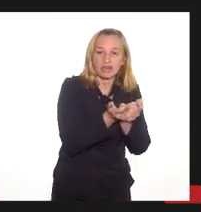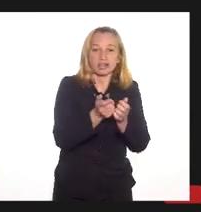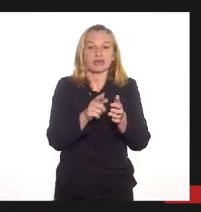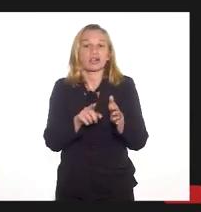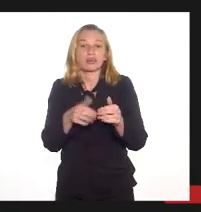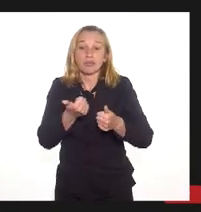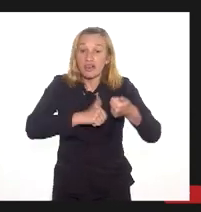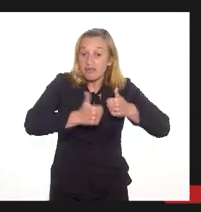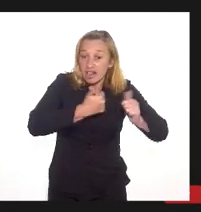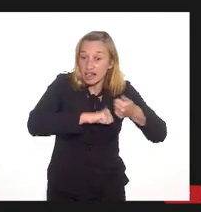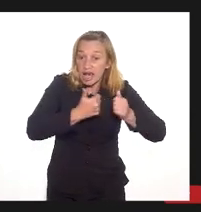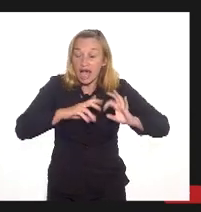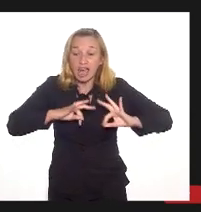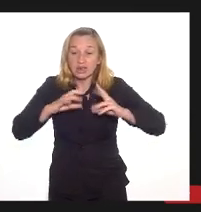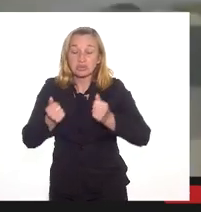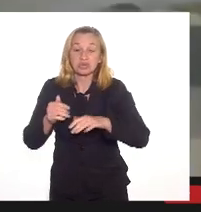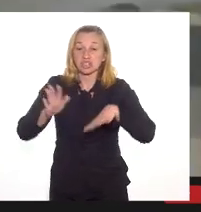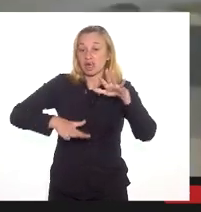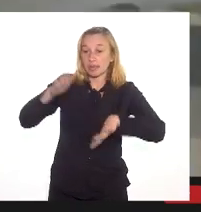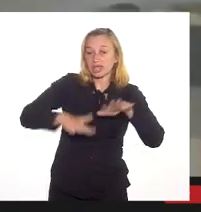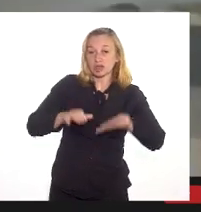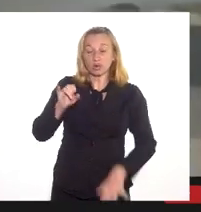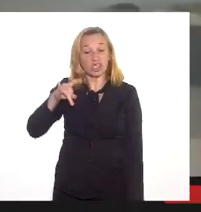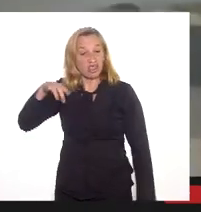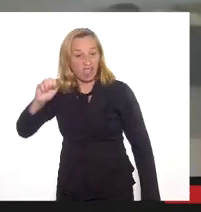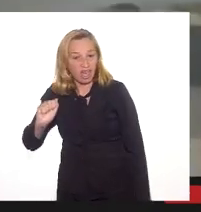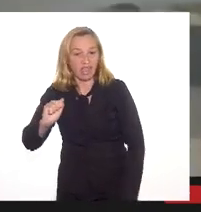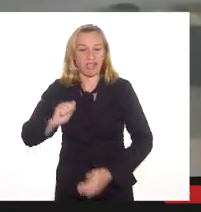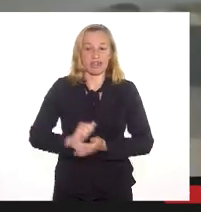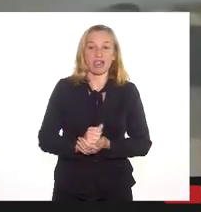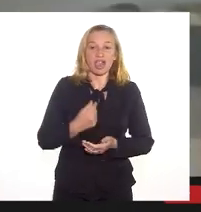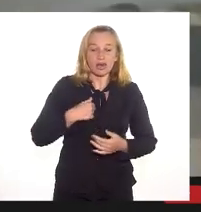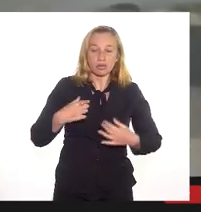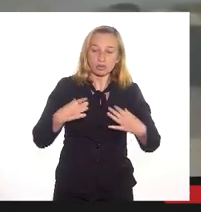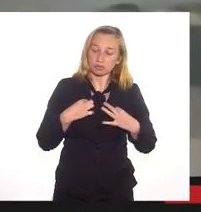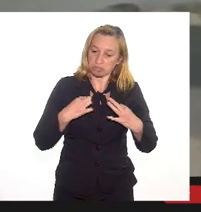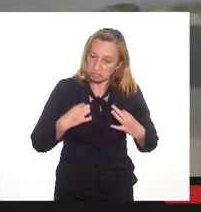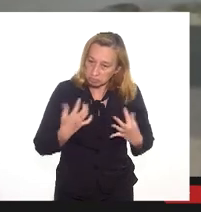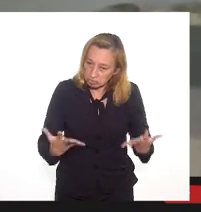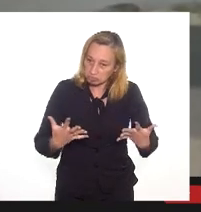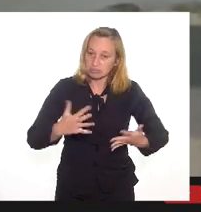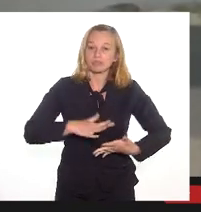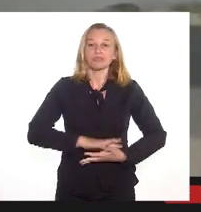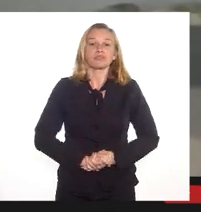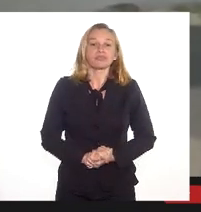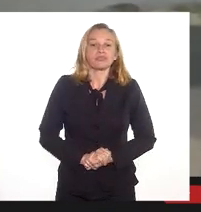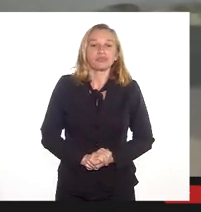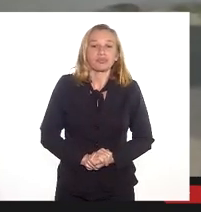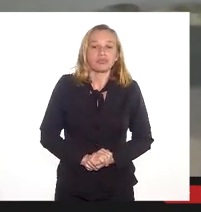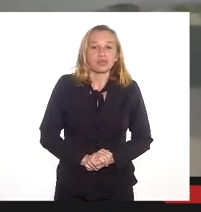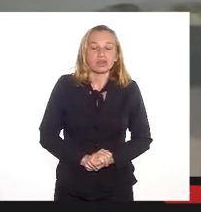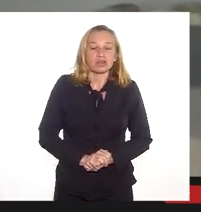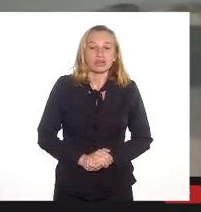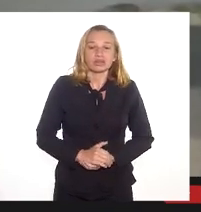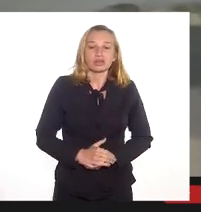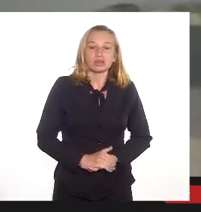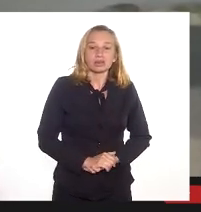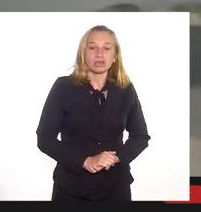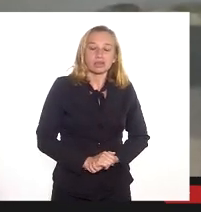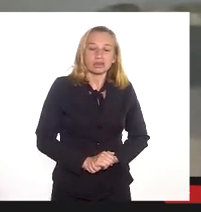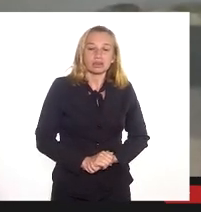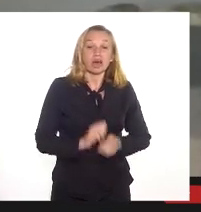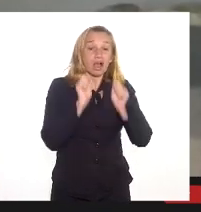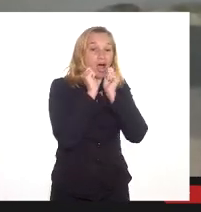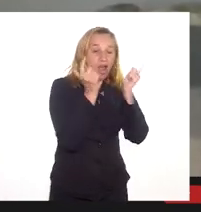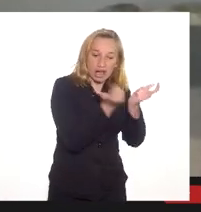esses estudos ambientais, independente do INEA, eu estou me prontificando a solicitar que a